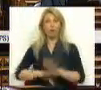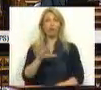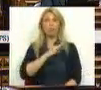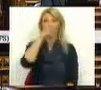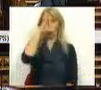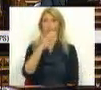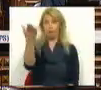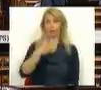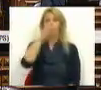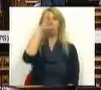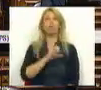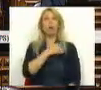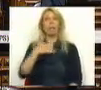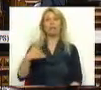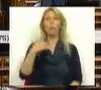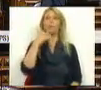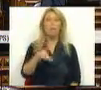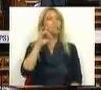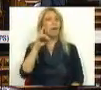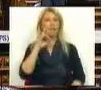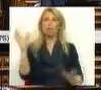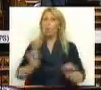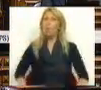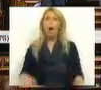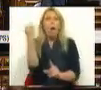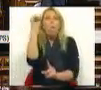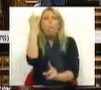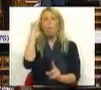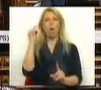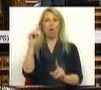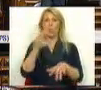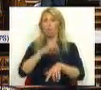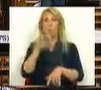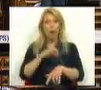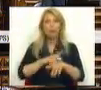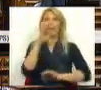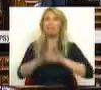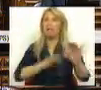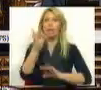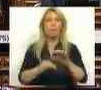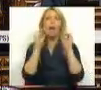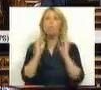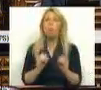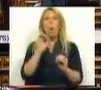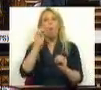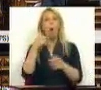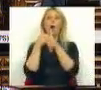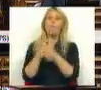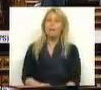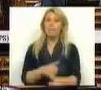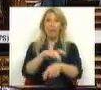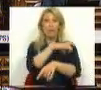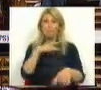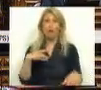garantiram que nenhum doente ficaria sem tratamento ou acompanhamento médico. Não é isto que está a acontecer. Hoje,